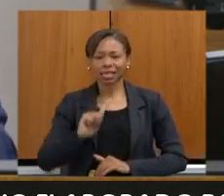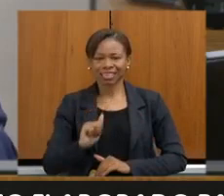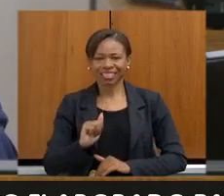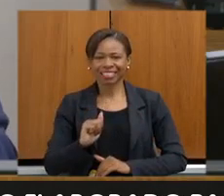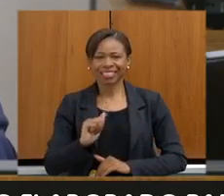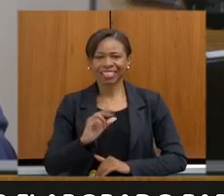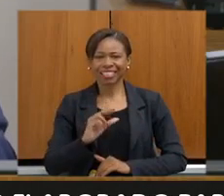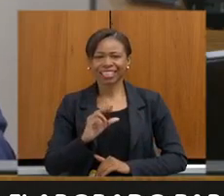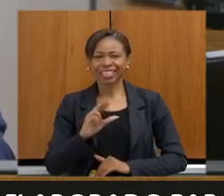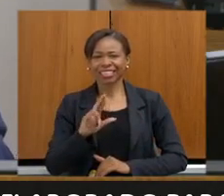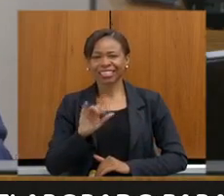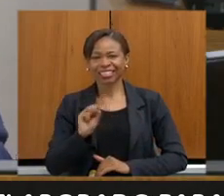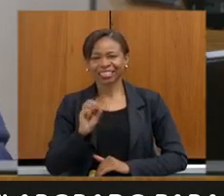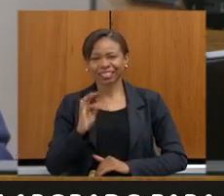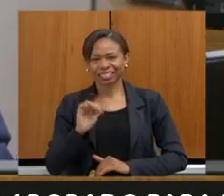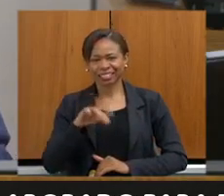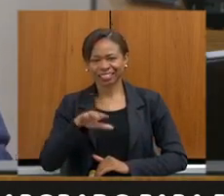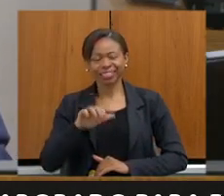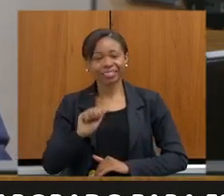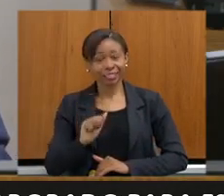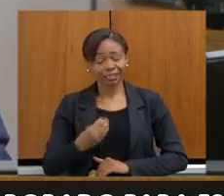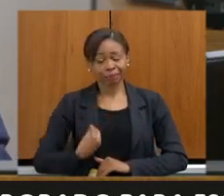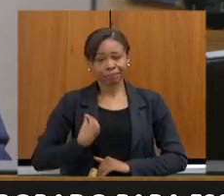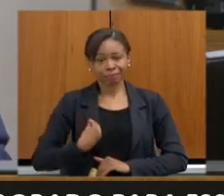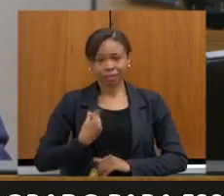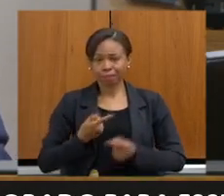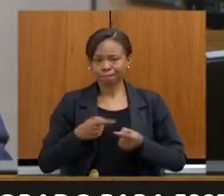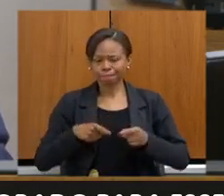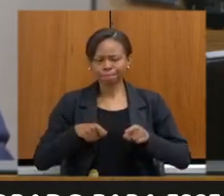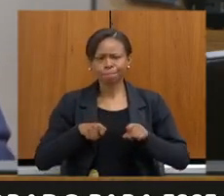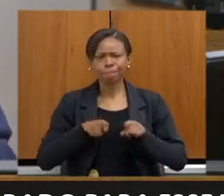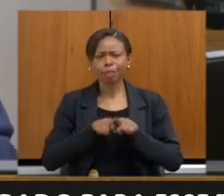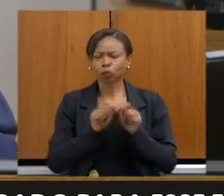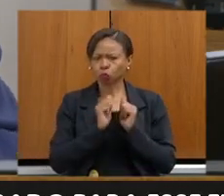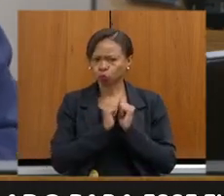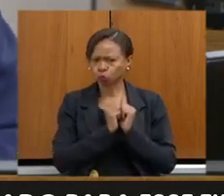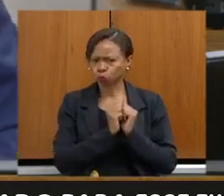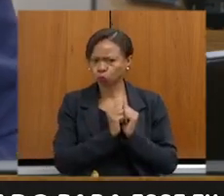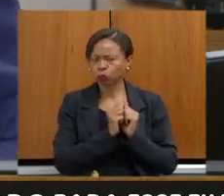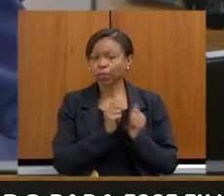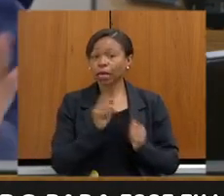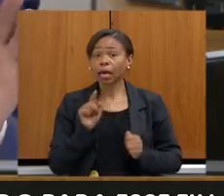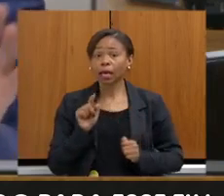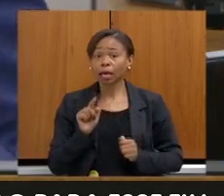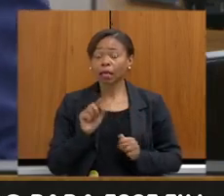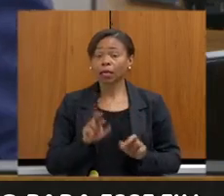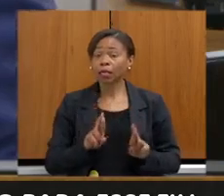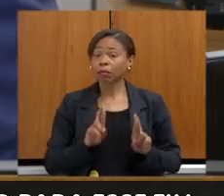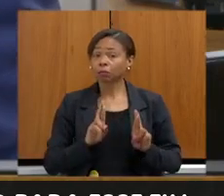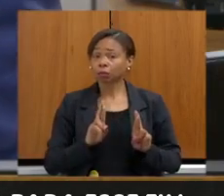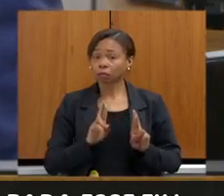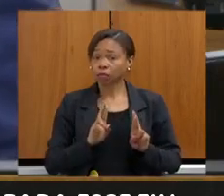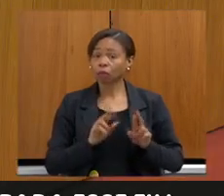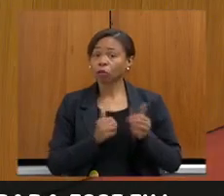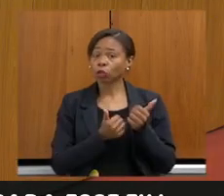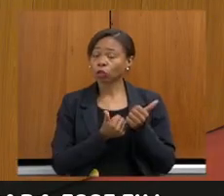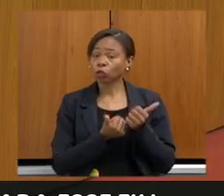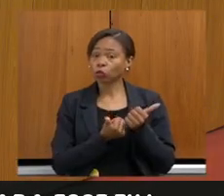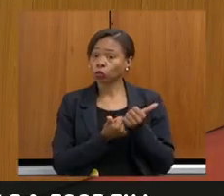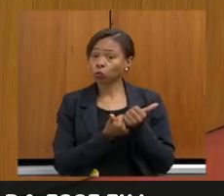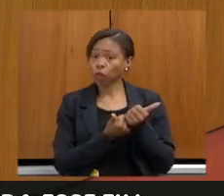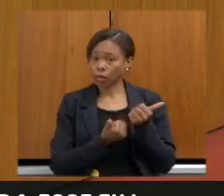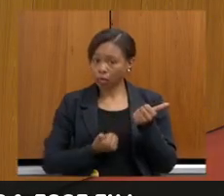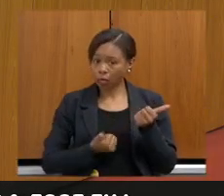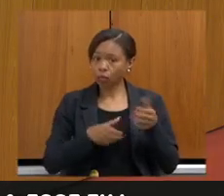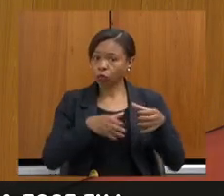que aqui, uma grande parceira, uma grande companheira, ela que é responsável, essa assessoria aqui, é responsável por